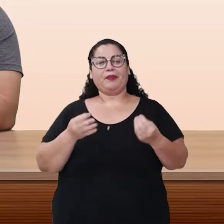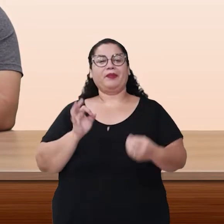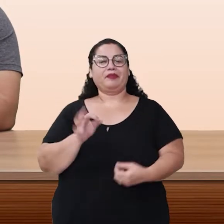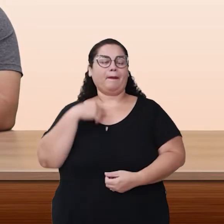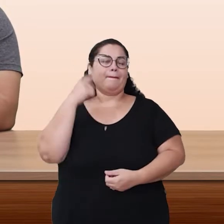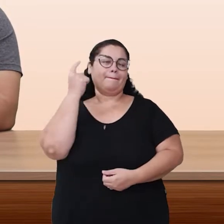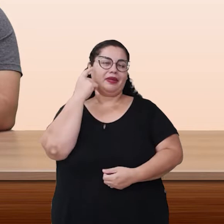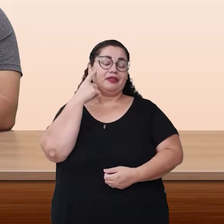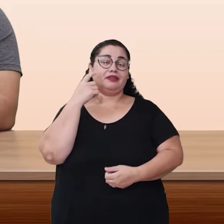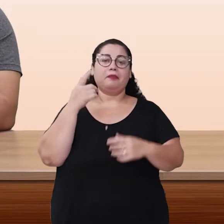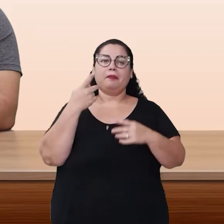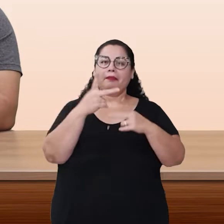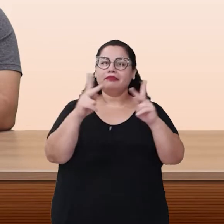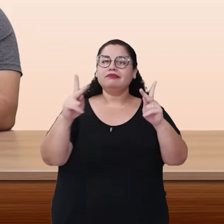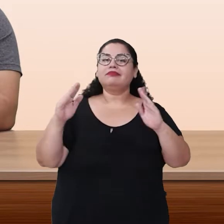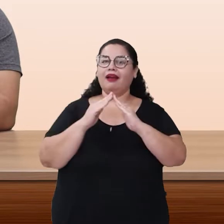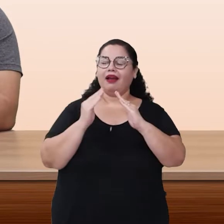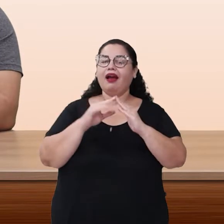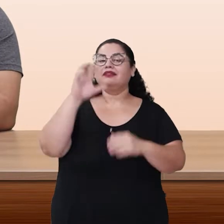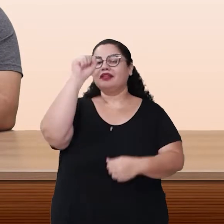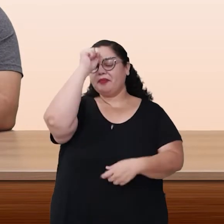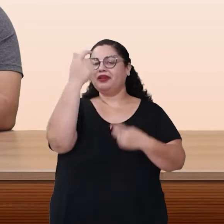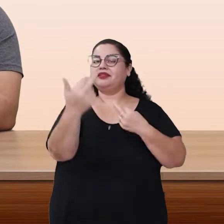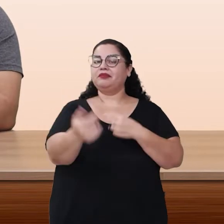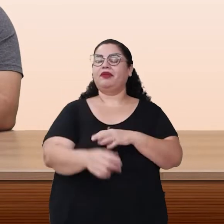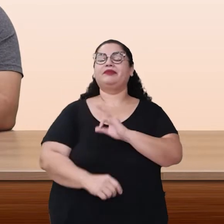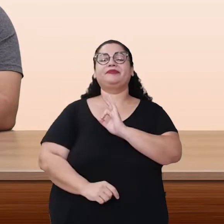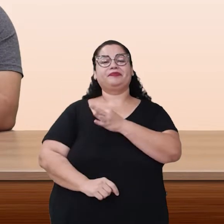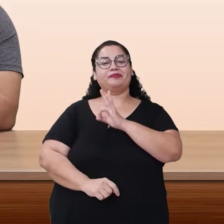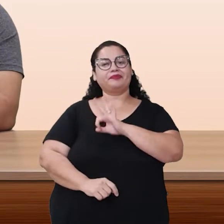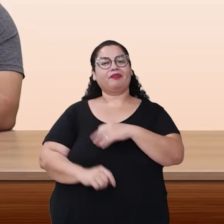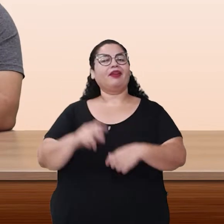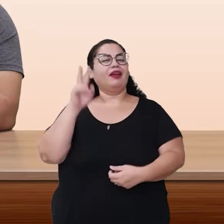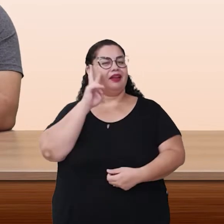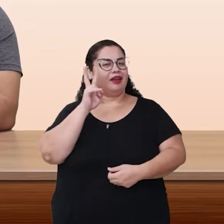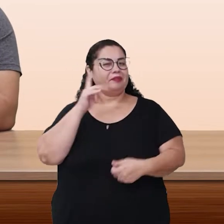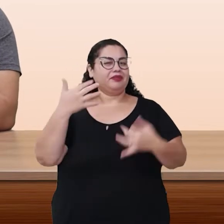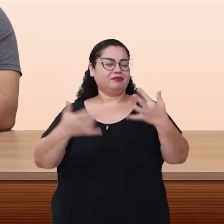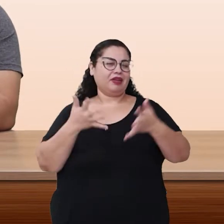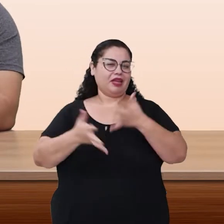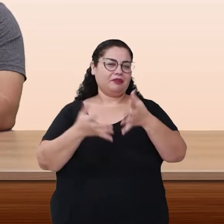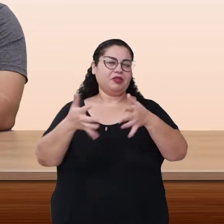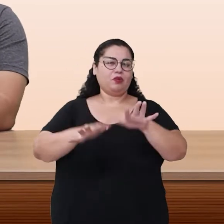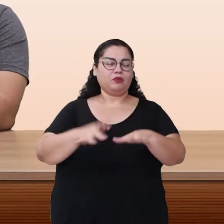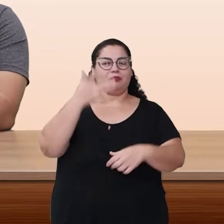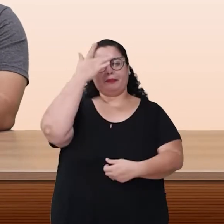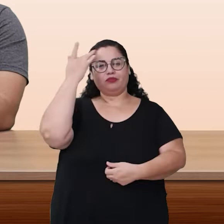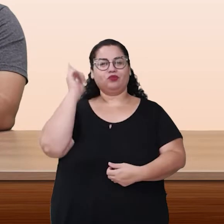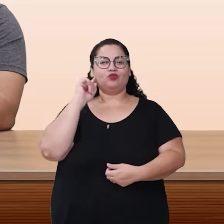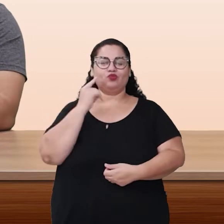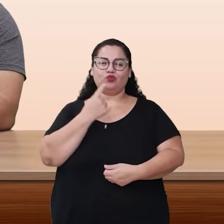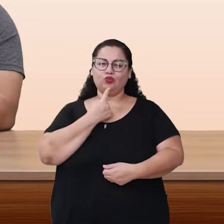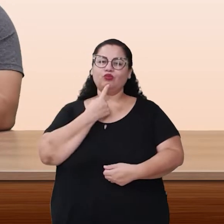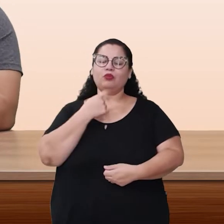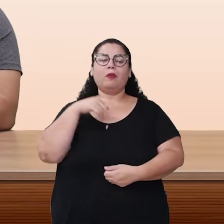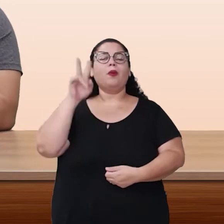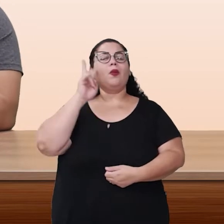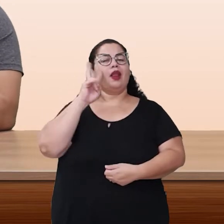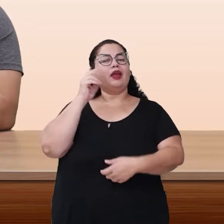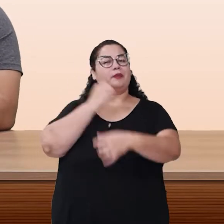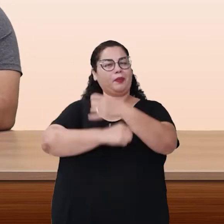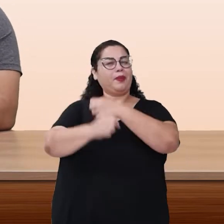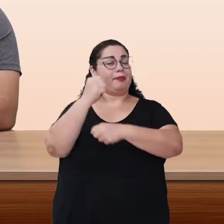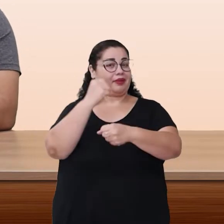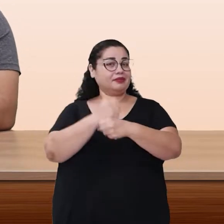amigo? Fico pensando o quanto o pessoal de casa também aprende. Ah, exatamente. Falando sobre libras, inclusão da pessoa surda, eu